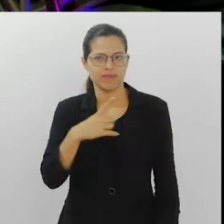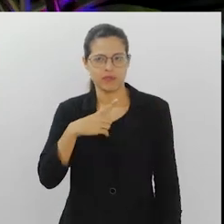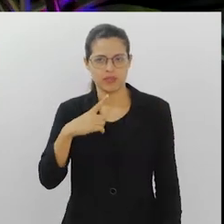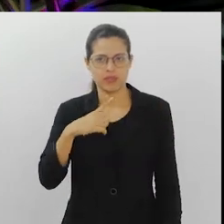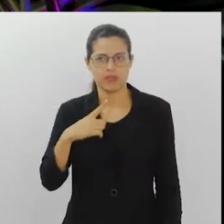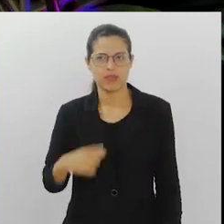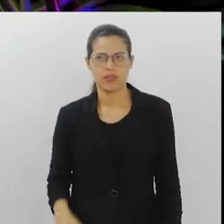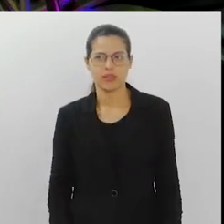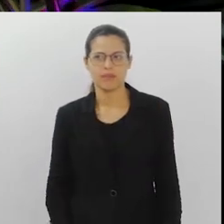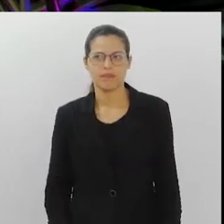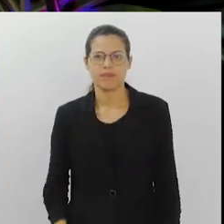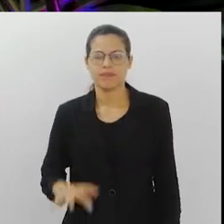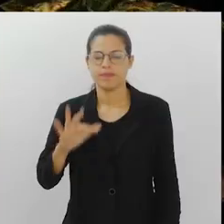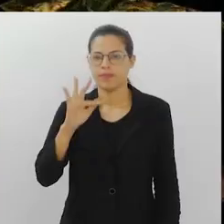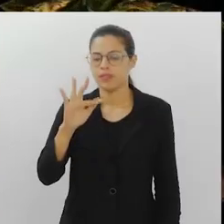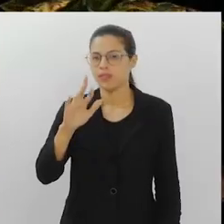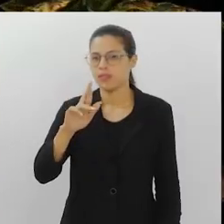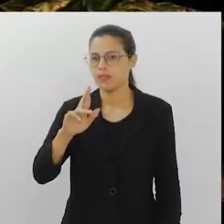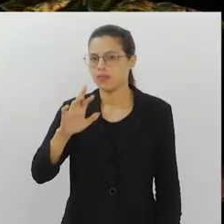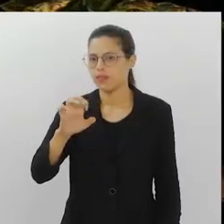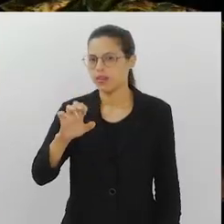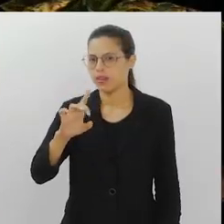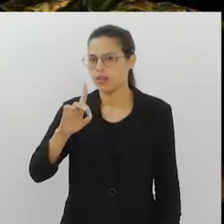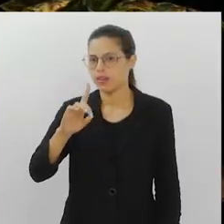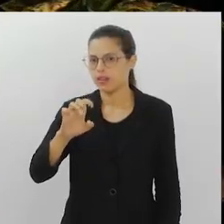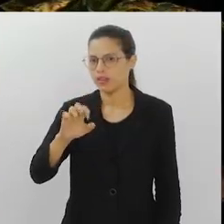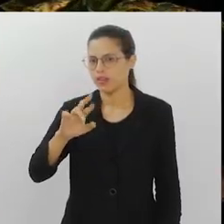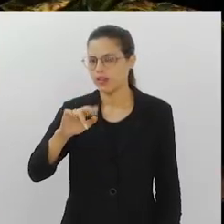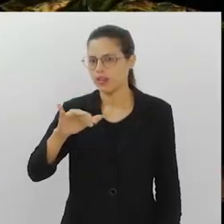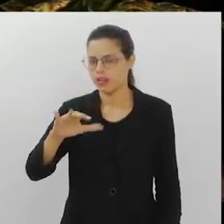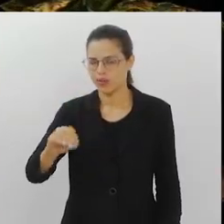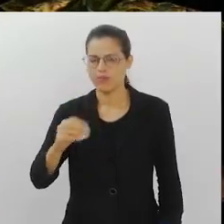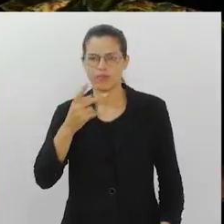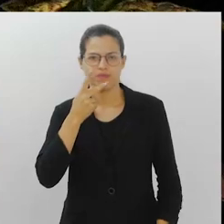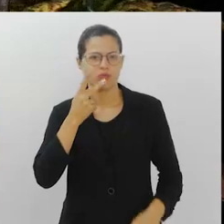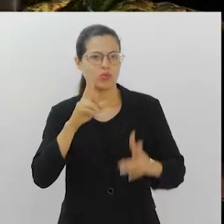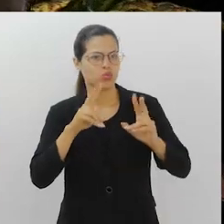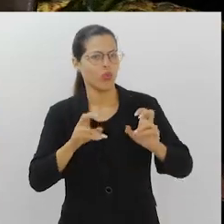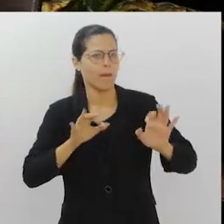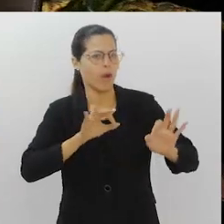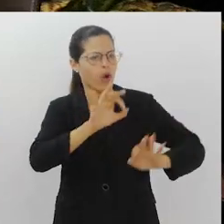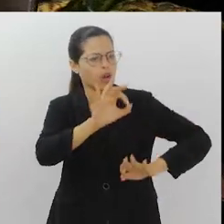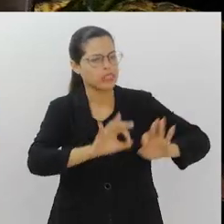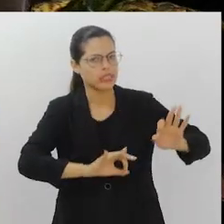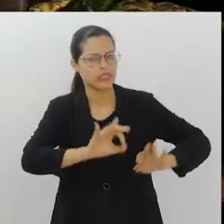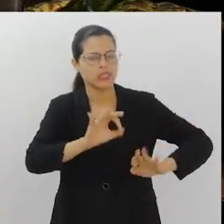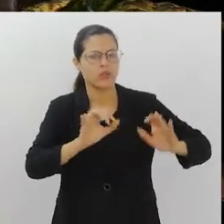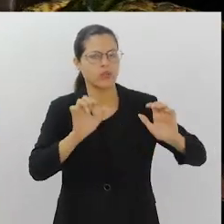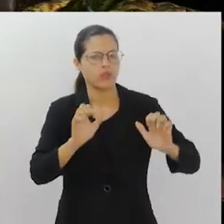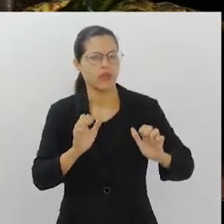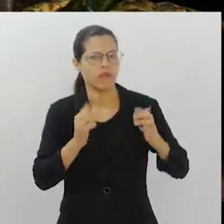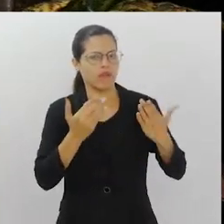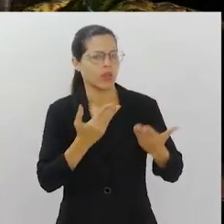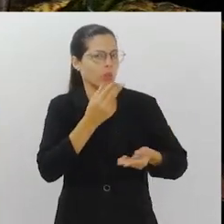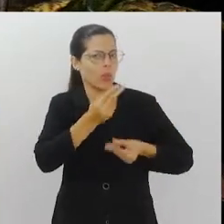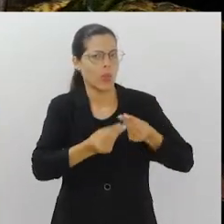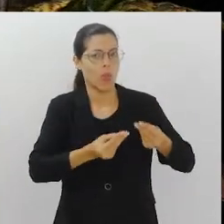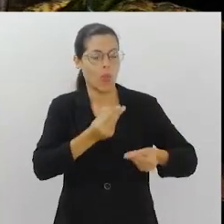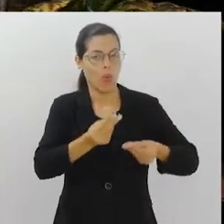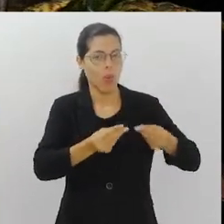de Janeiro possui. Frederico, vamos falar um pouquinho sobre a organização desse evento, como é que ele está sendo